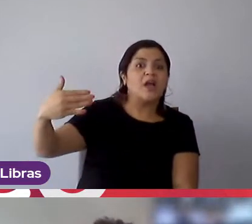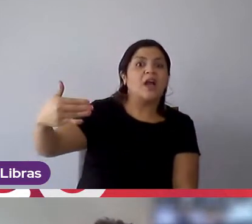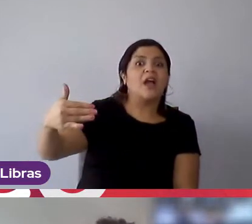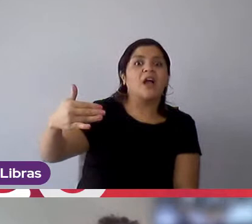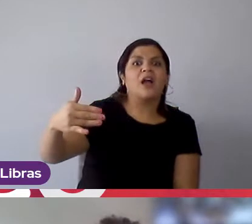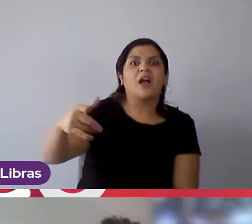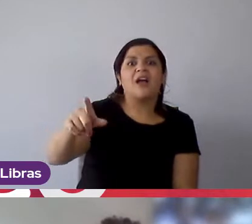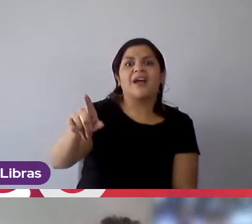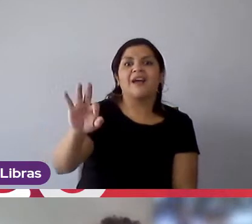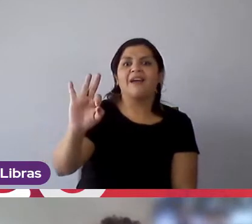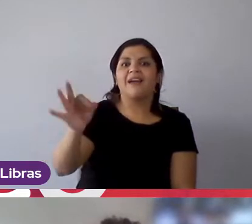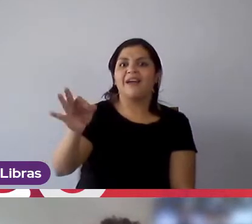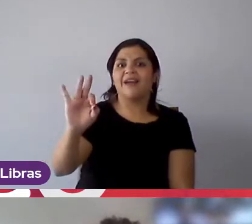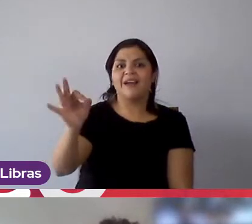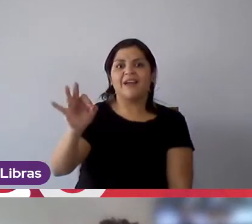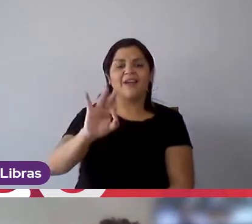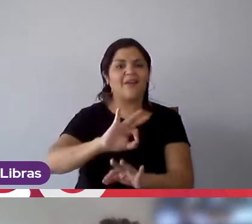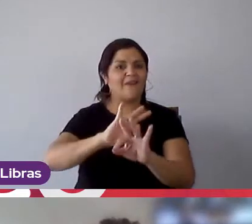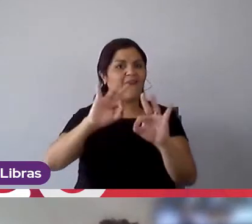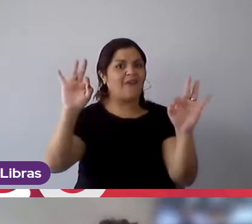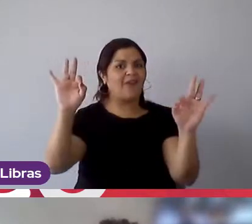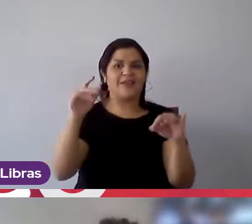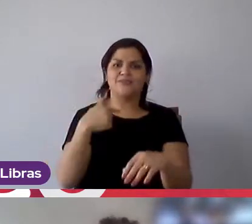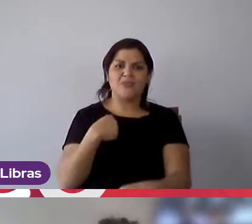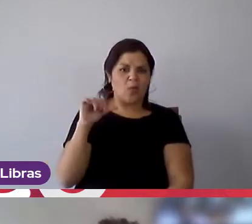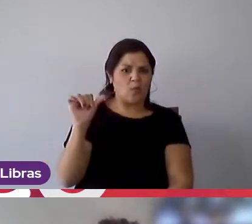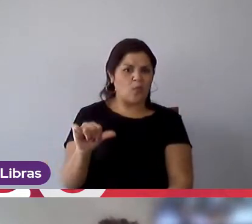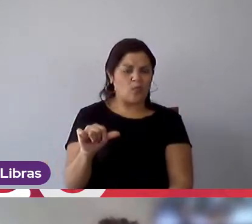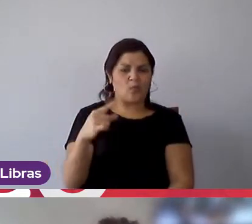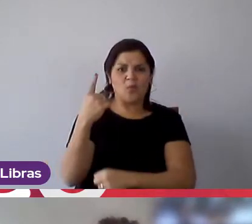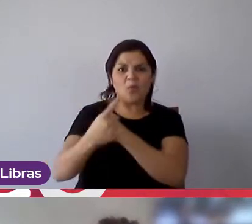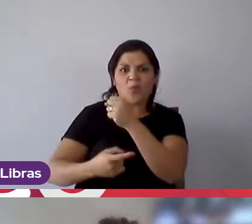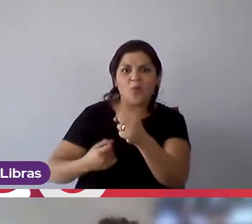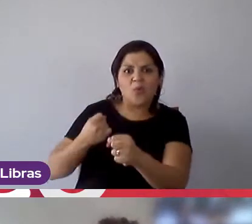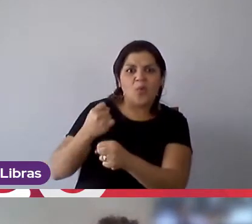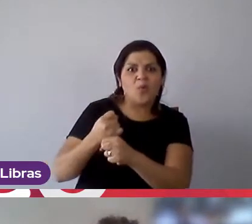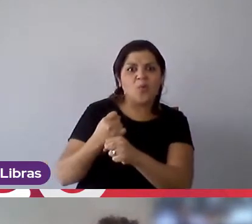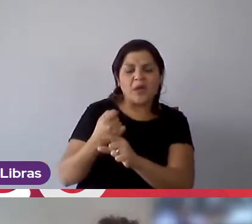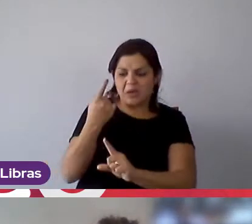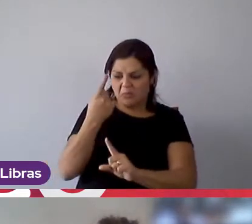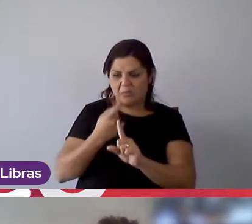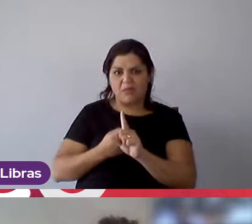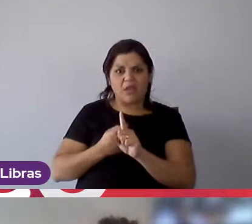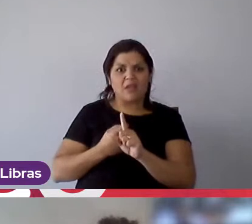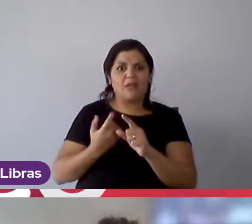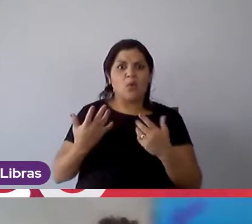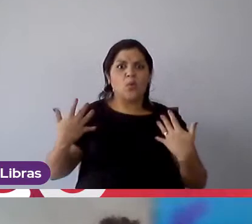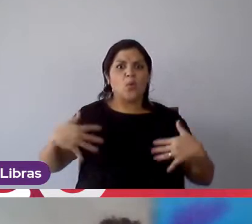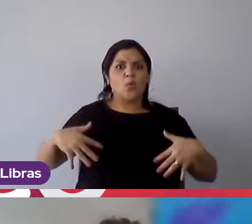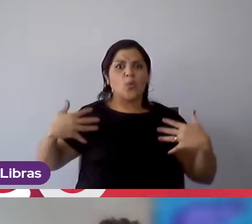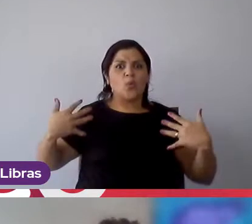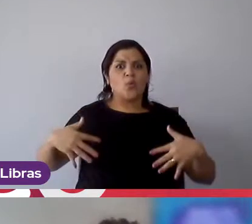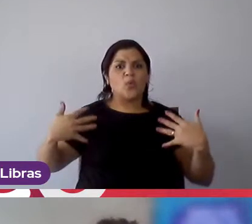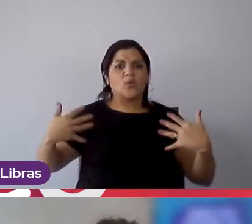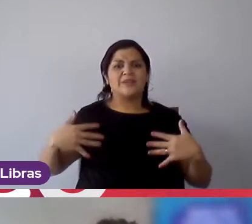aquilo não era ruim, aquilo era bom, você adiantar um ano em um mês, é você, eu estar aqui com